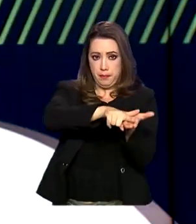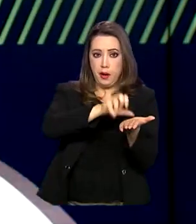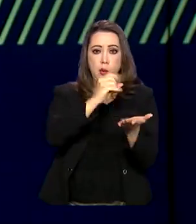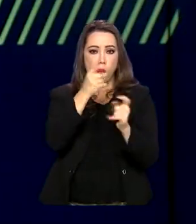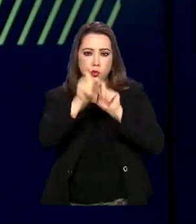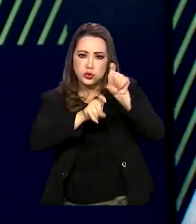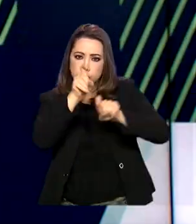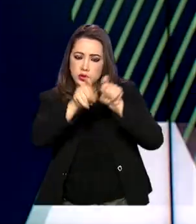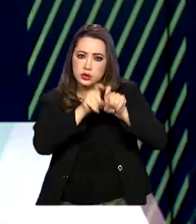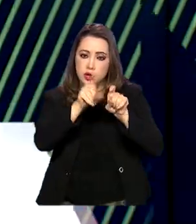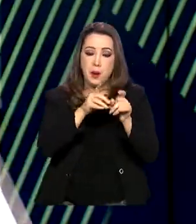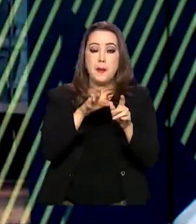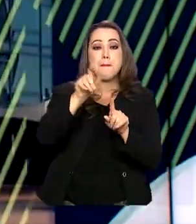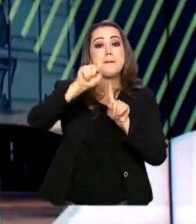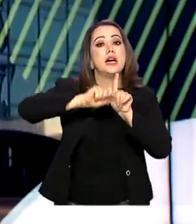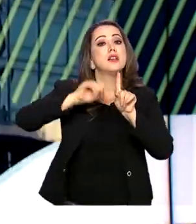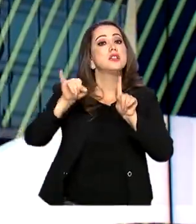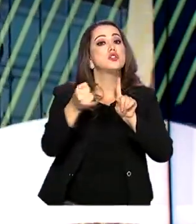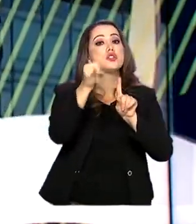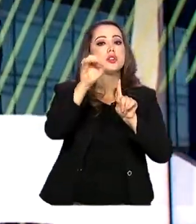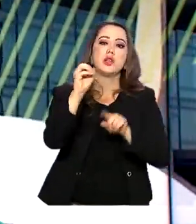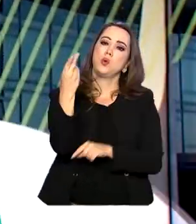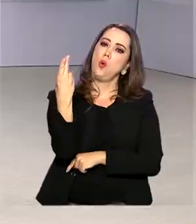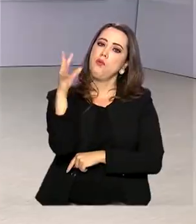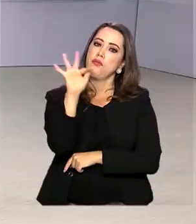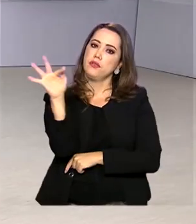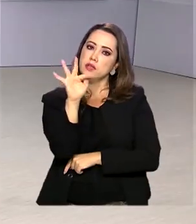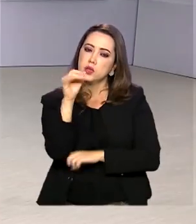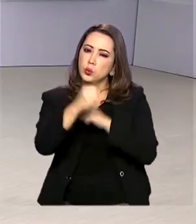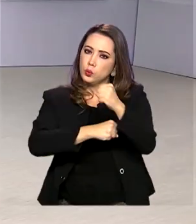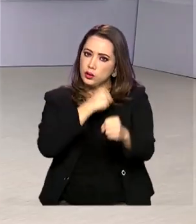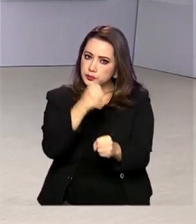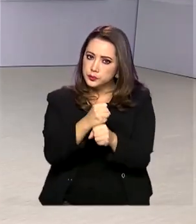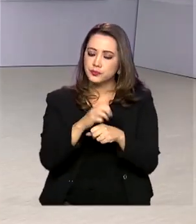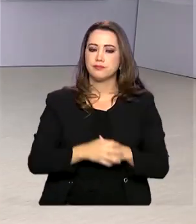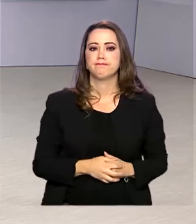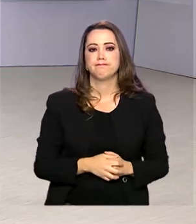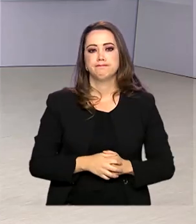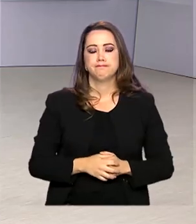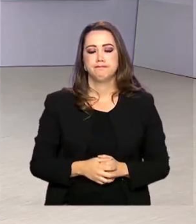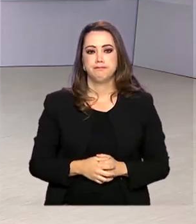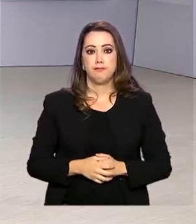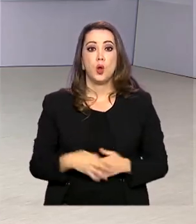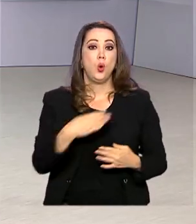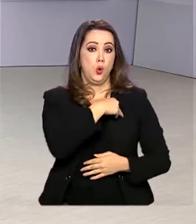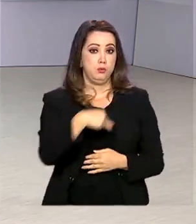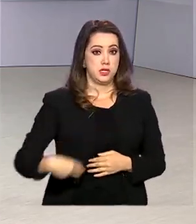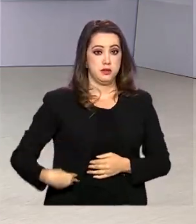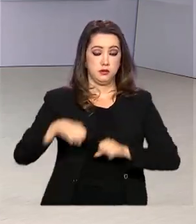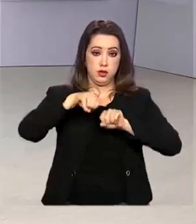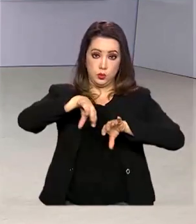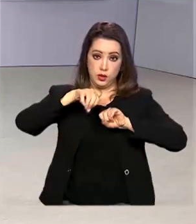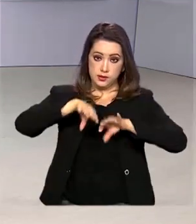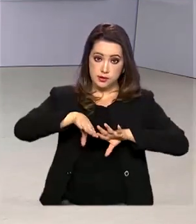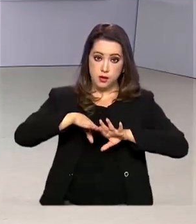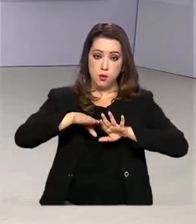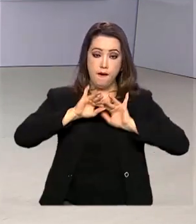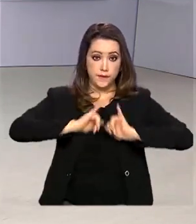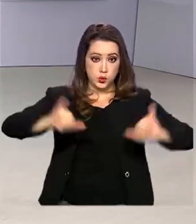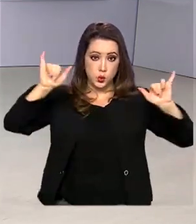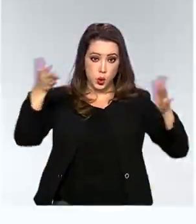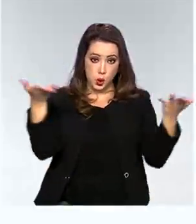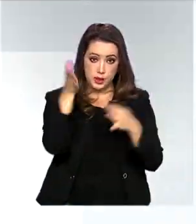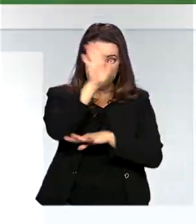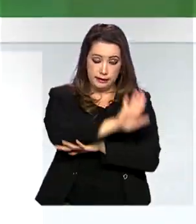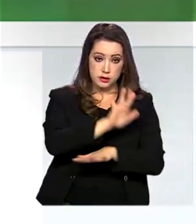estão marcadas para janeiro e fevereiro do ano que vem. O ministro da Educação, Milton Ribeiro, afirmou agora à tarde pelas redes sociais